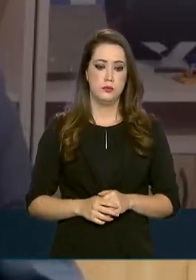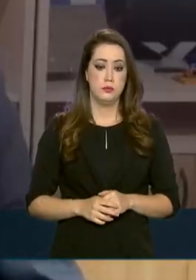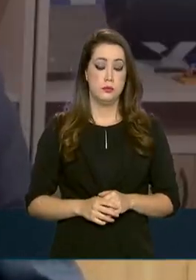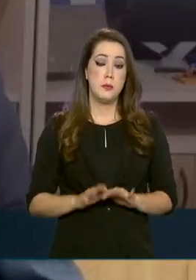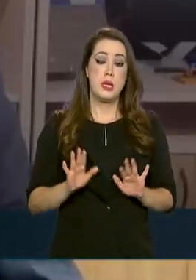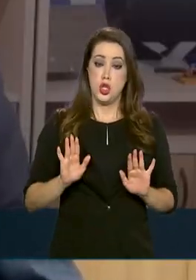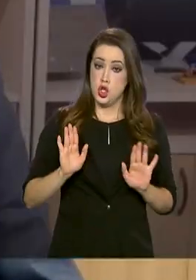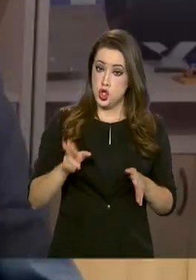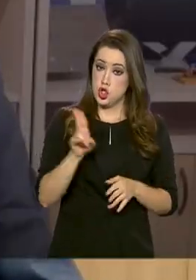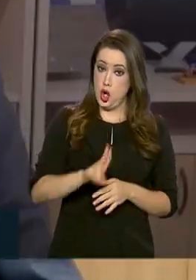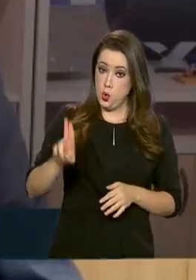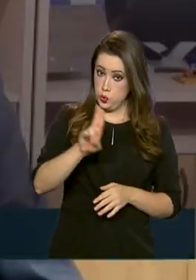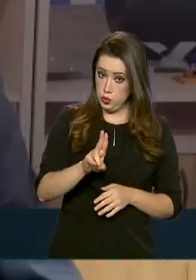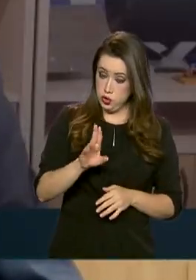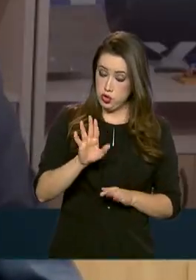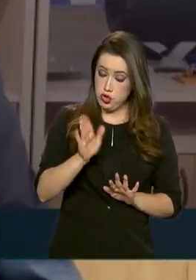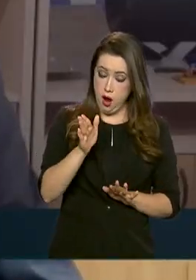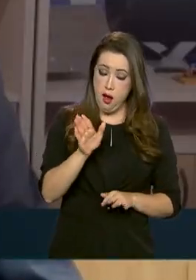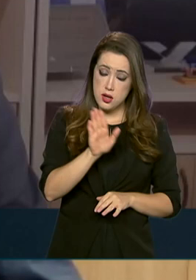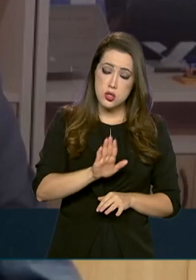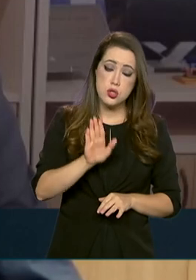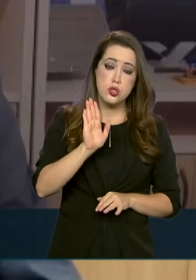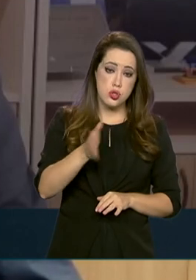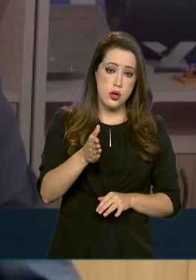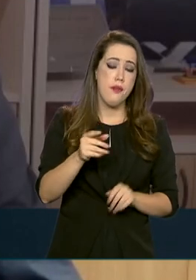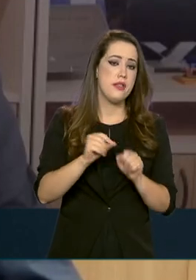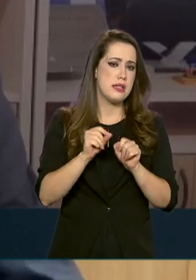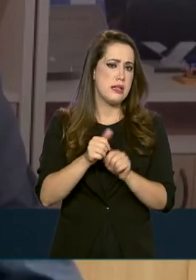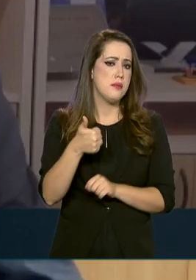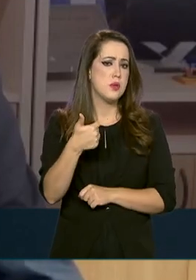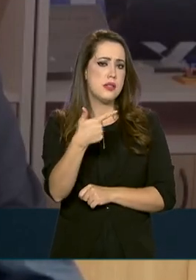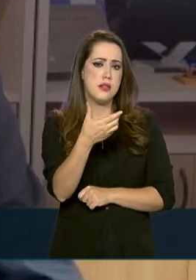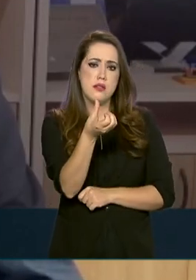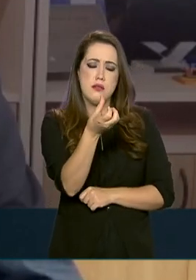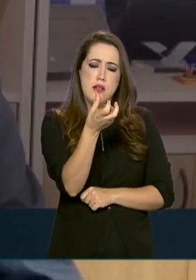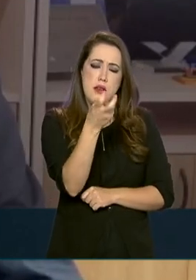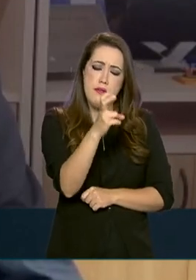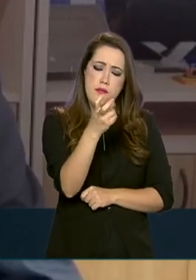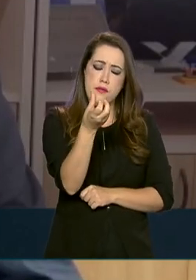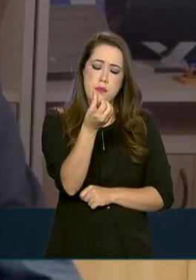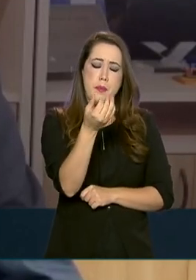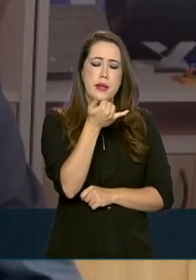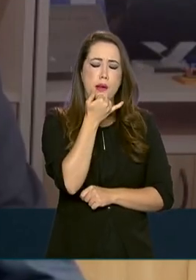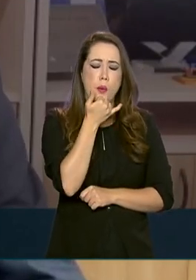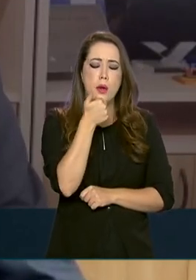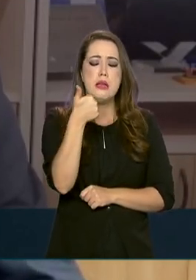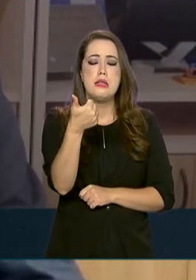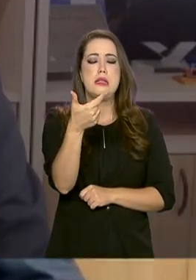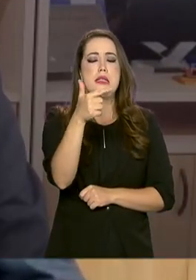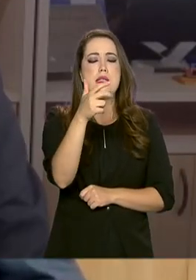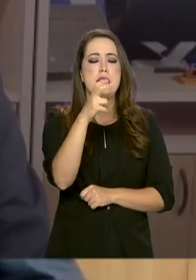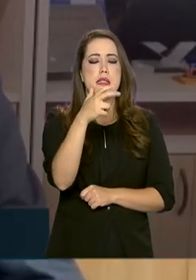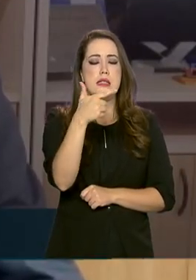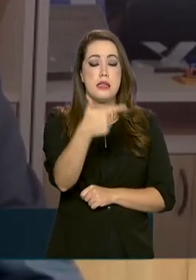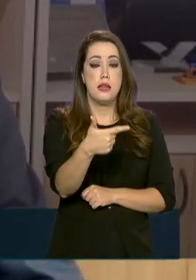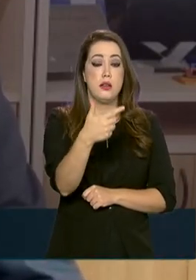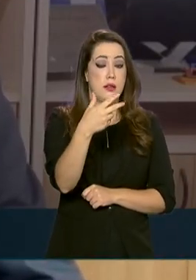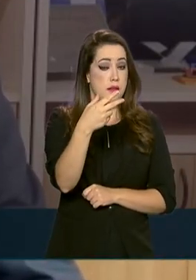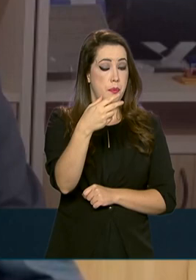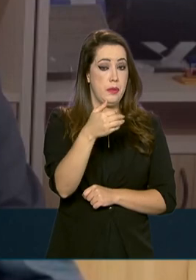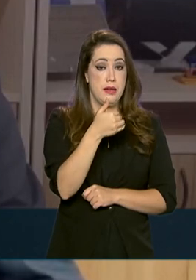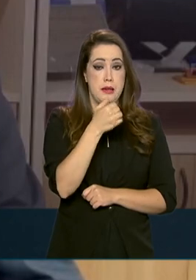126 quilômetros de duplicação, 88 quilômetros de pavimentação, 111